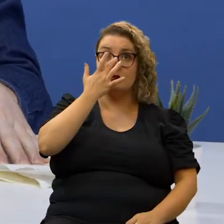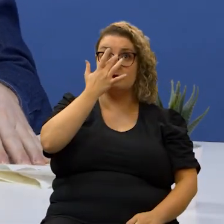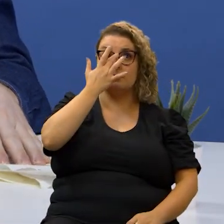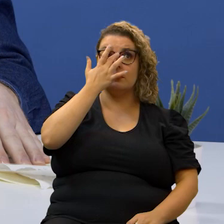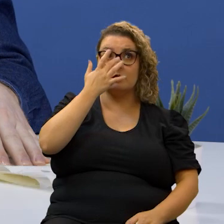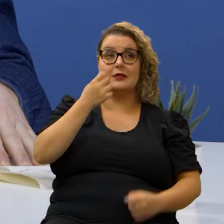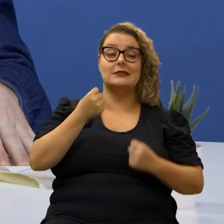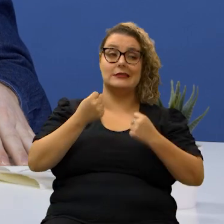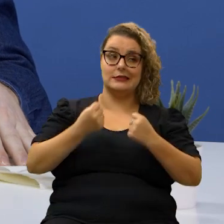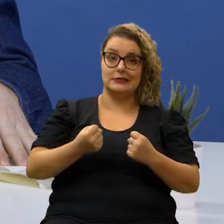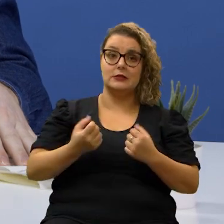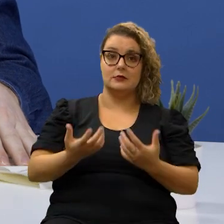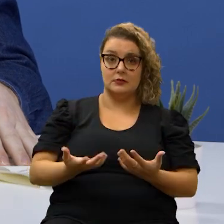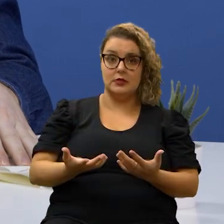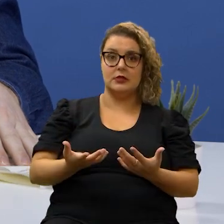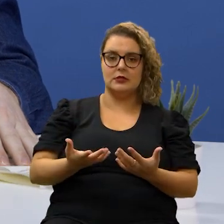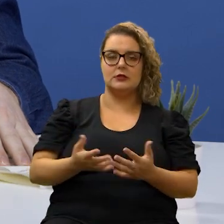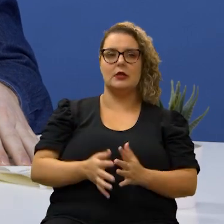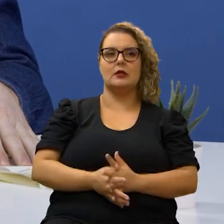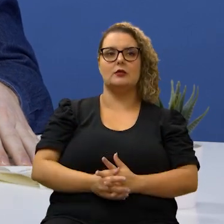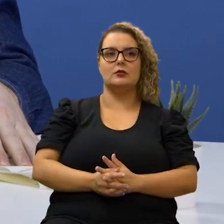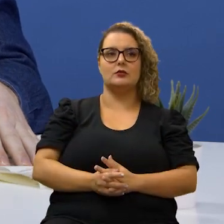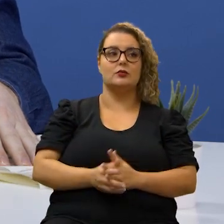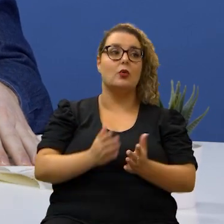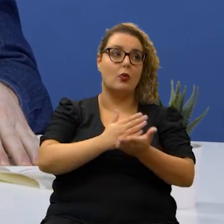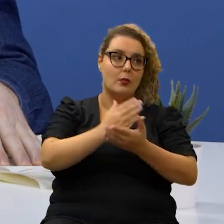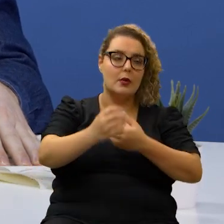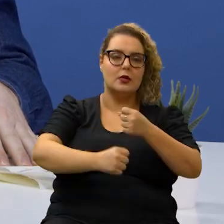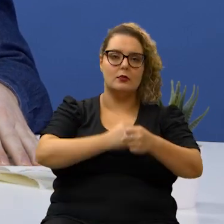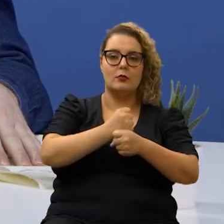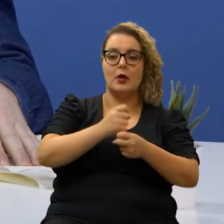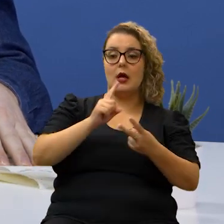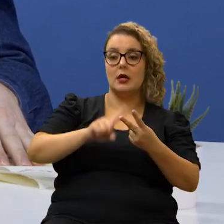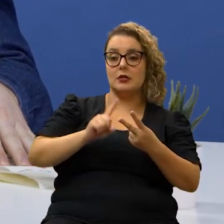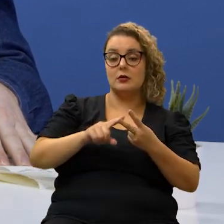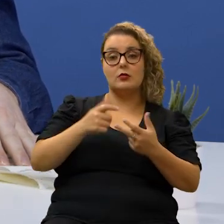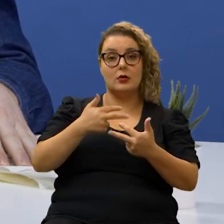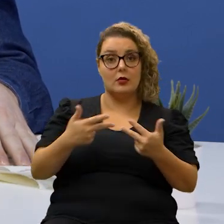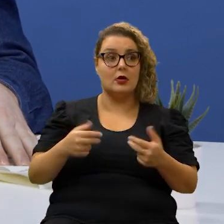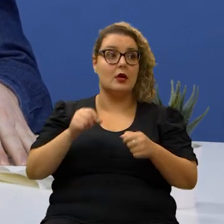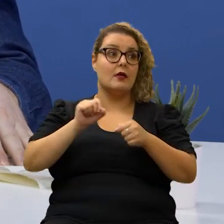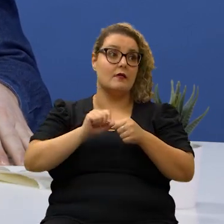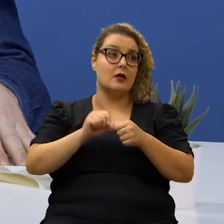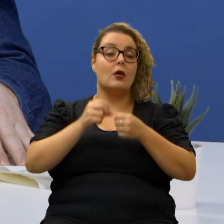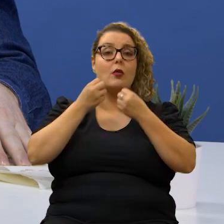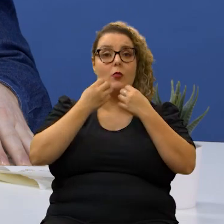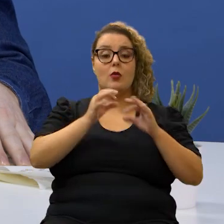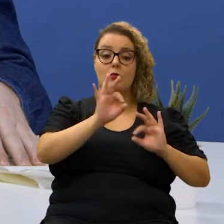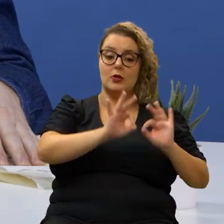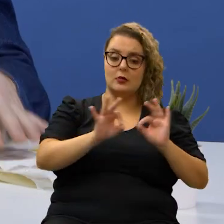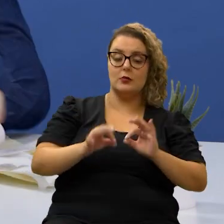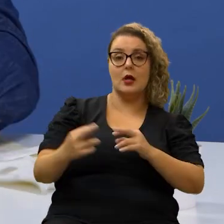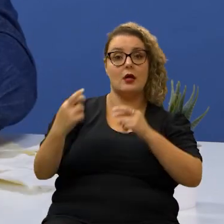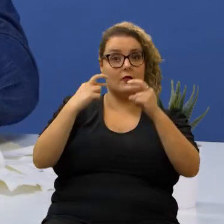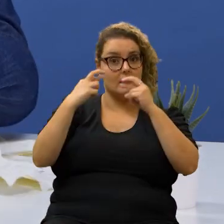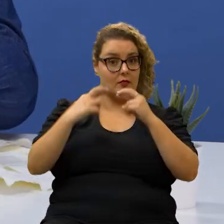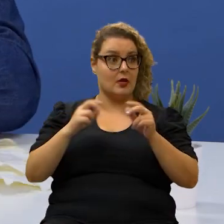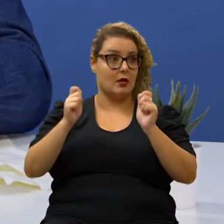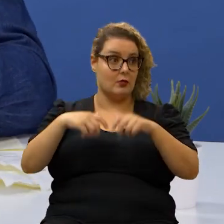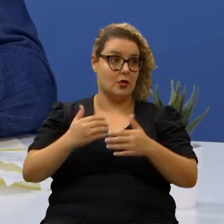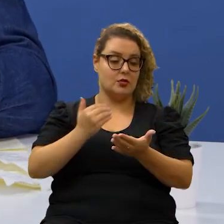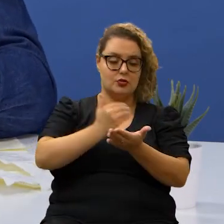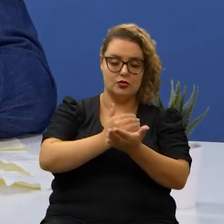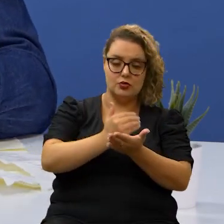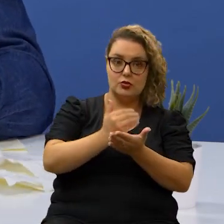pesadas no início do ano a segunda opção é fazer um bom planejamento e verificar a